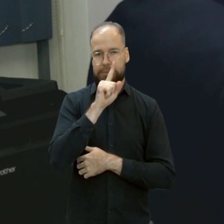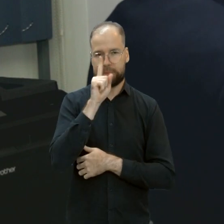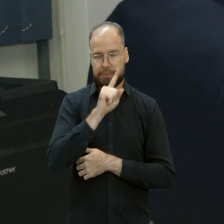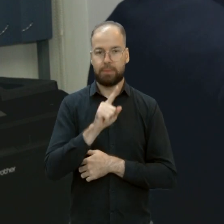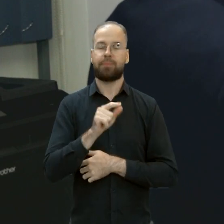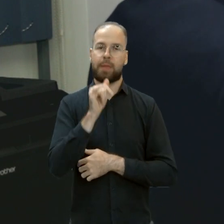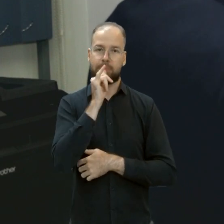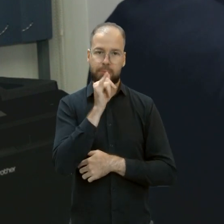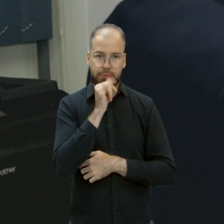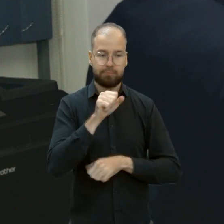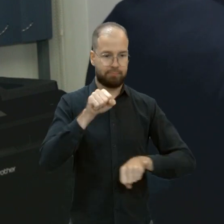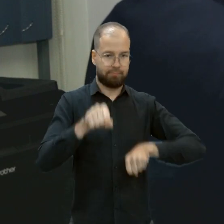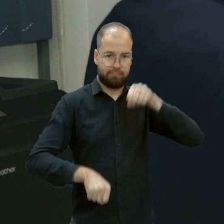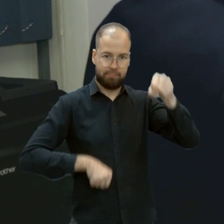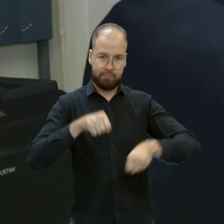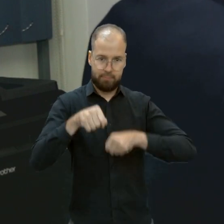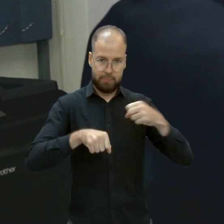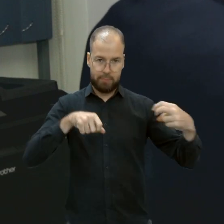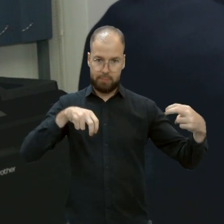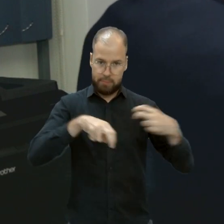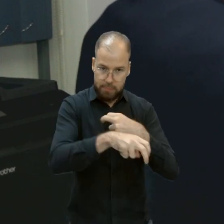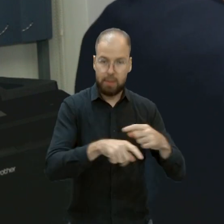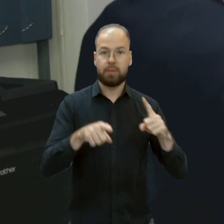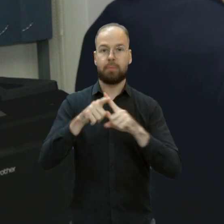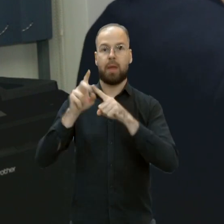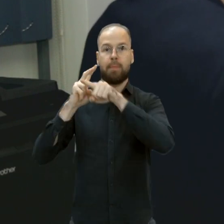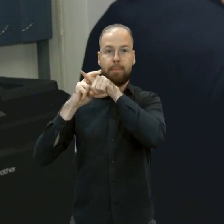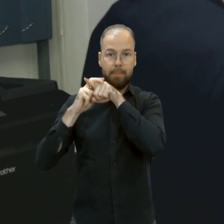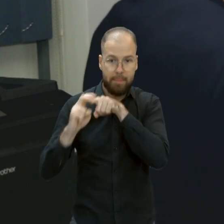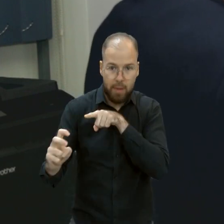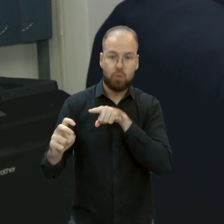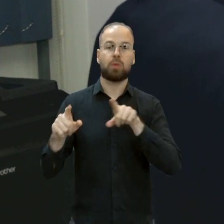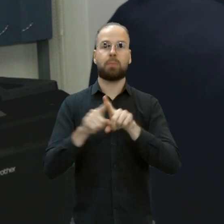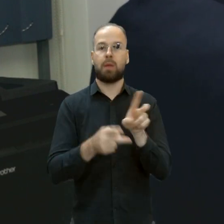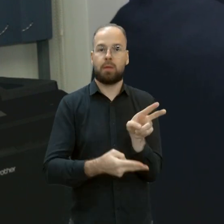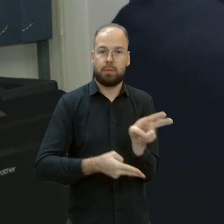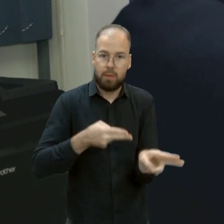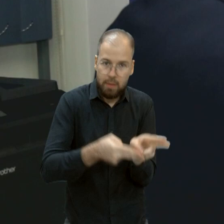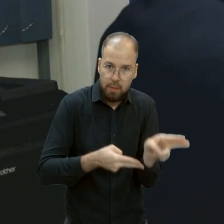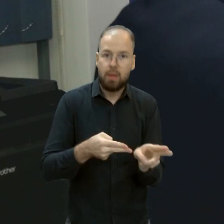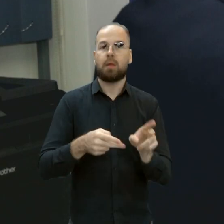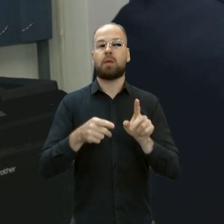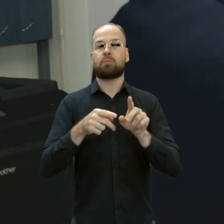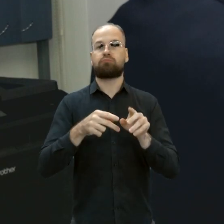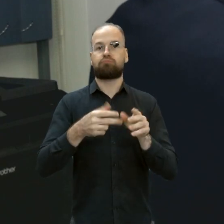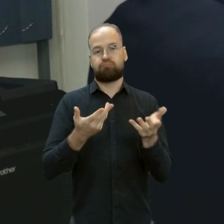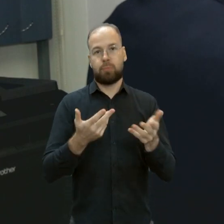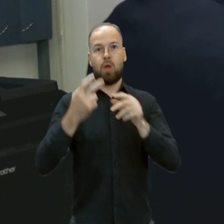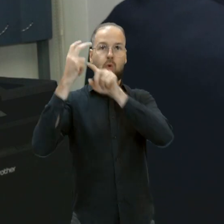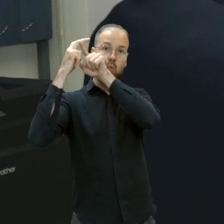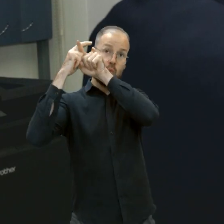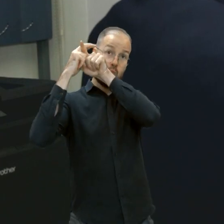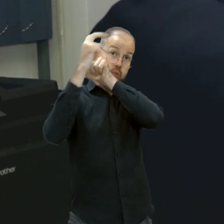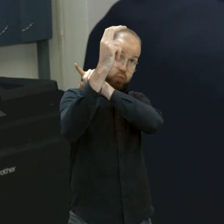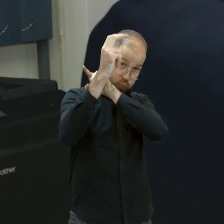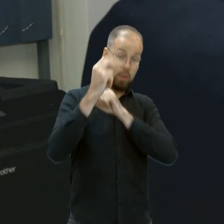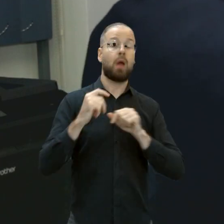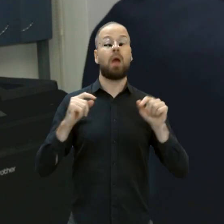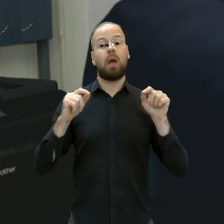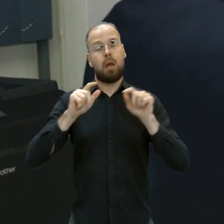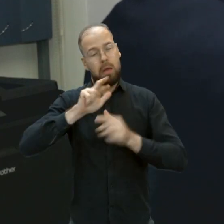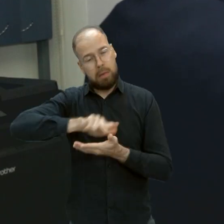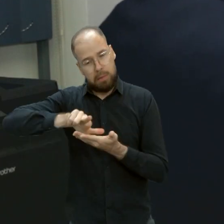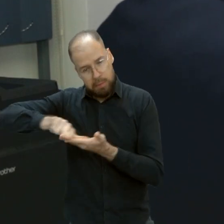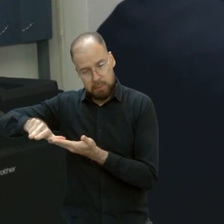ciclovias, um metrô, um trem suspenso, outros modais possíveis,